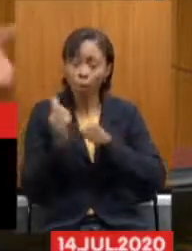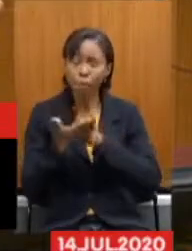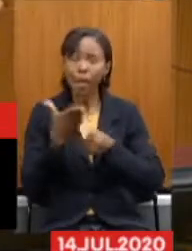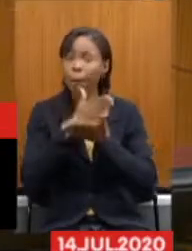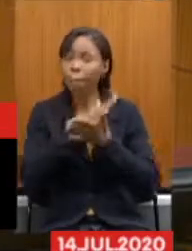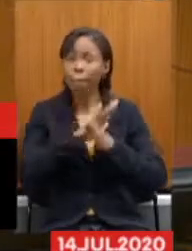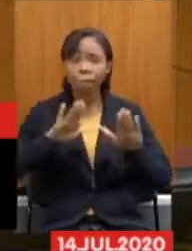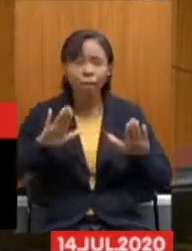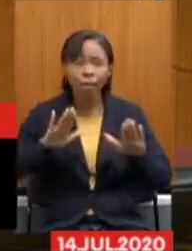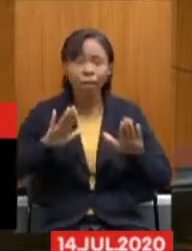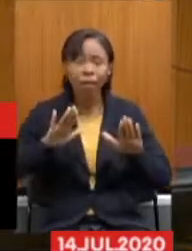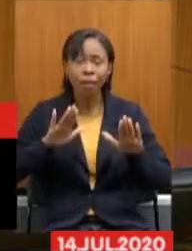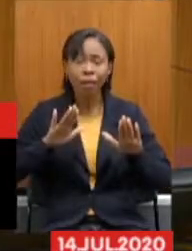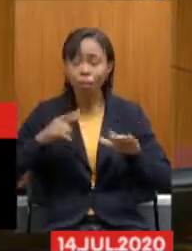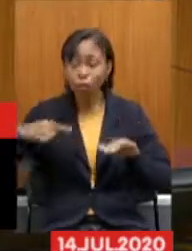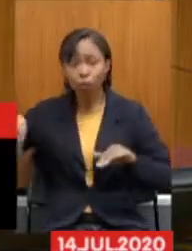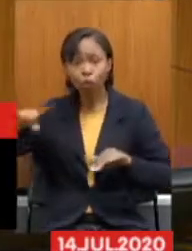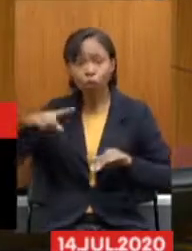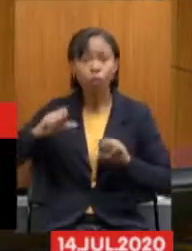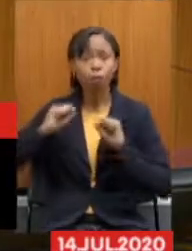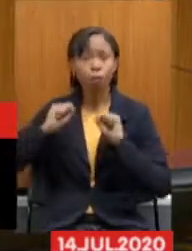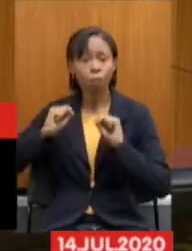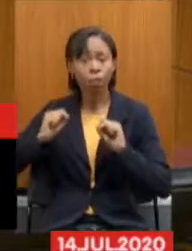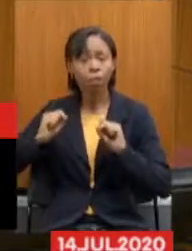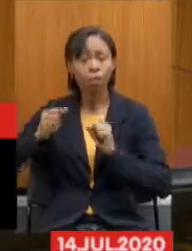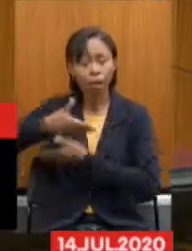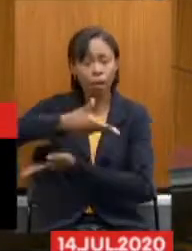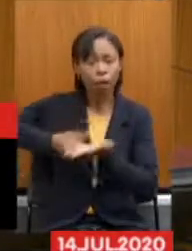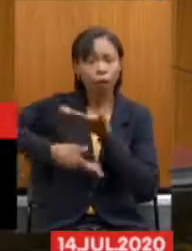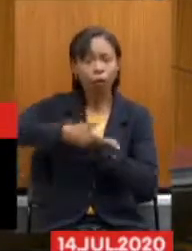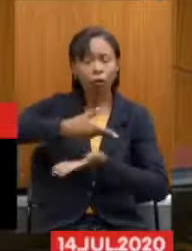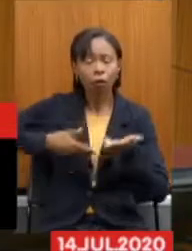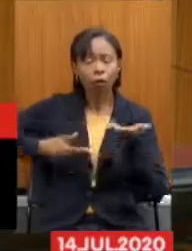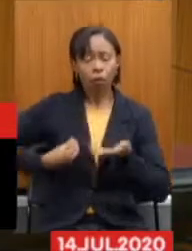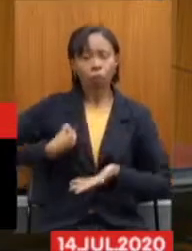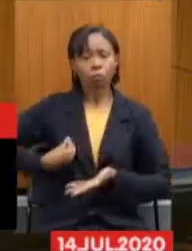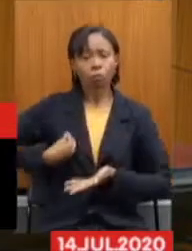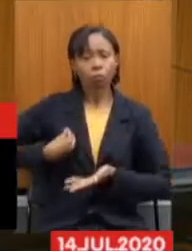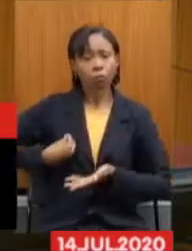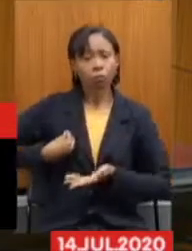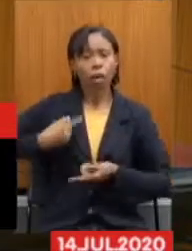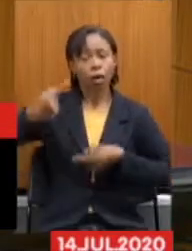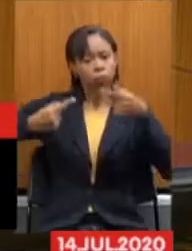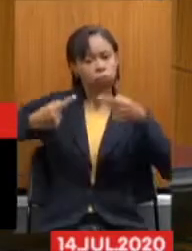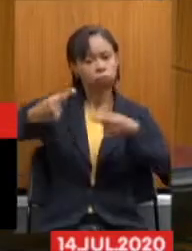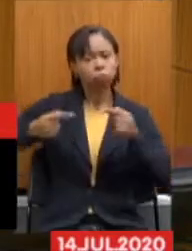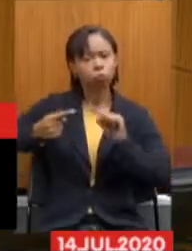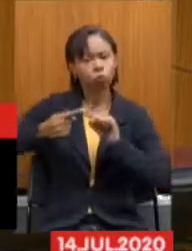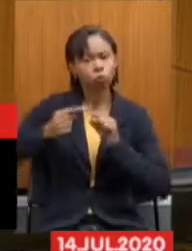situação em que pudéssemos nós, trabalhadores, de fato ter uma participação.